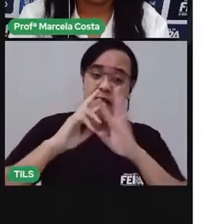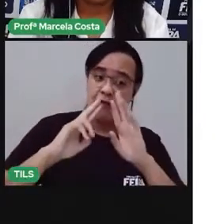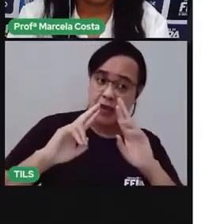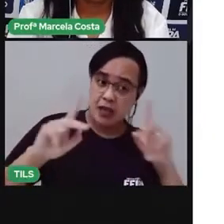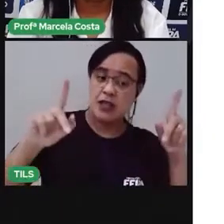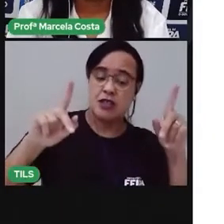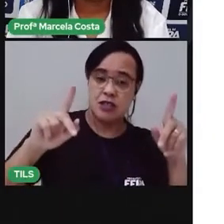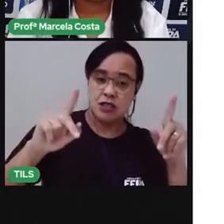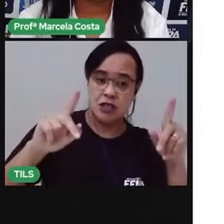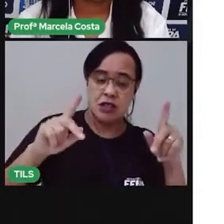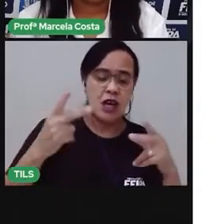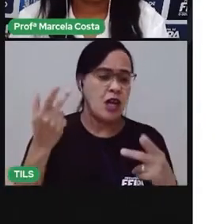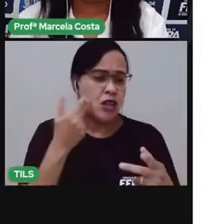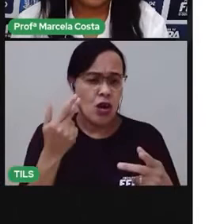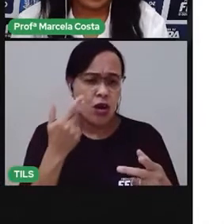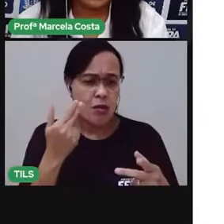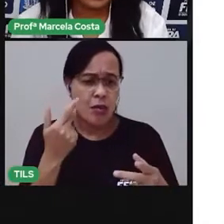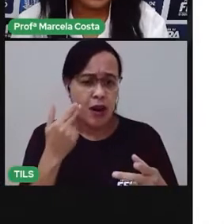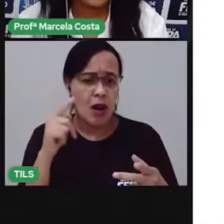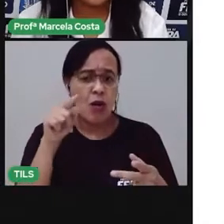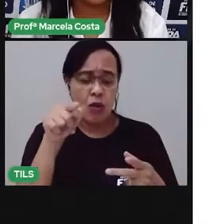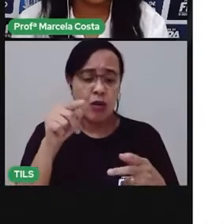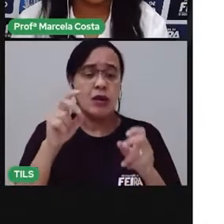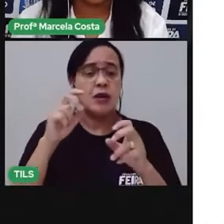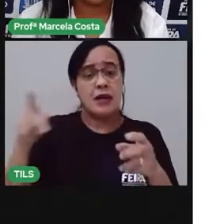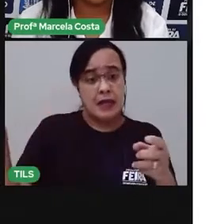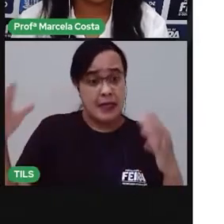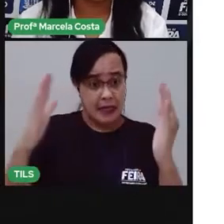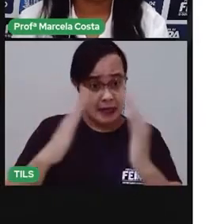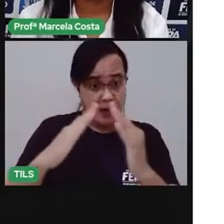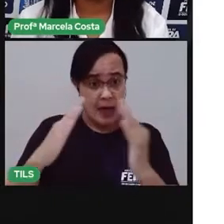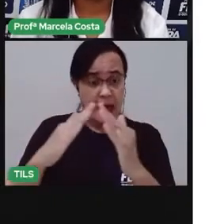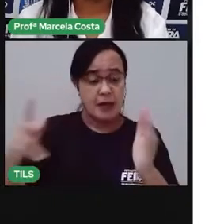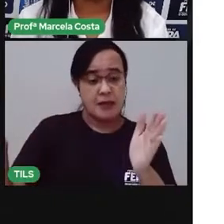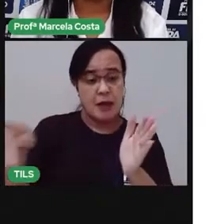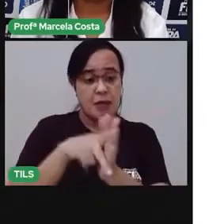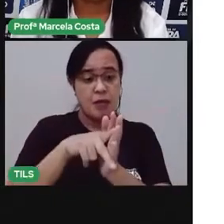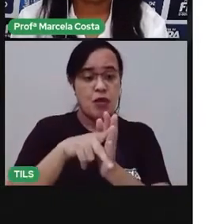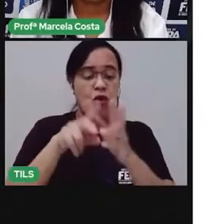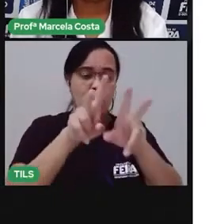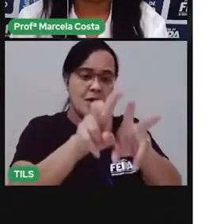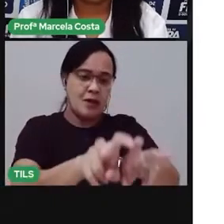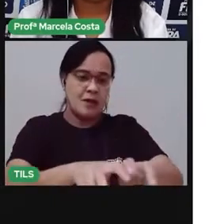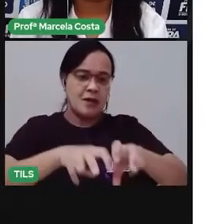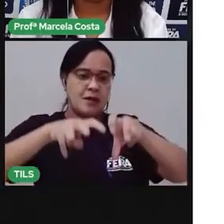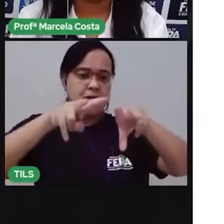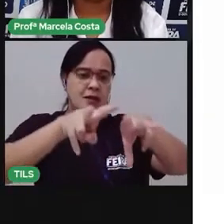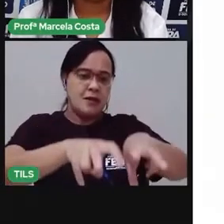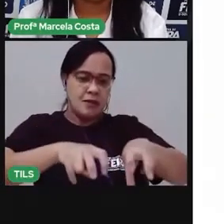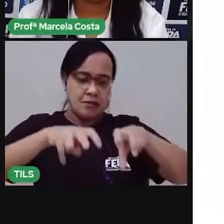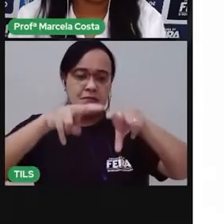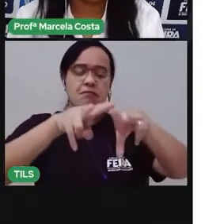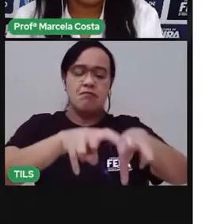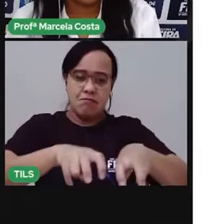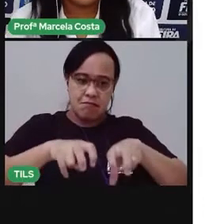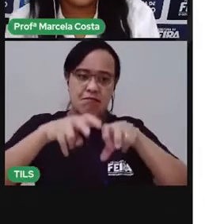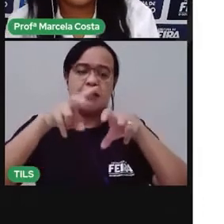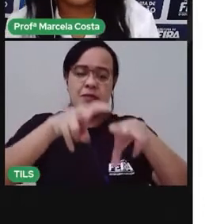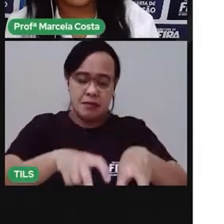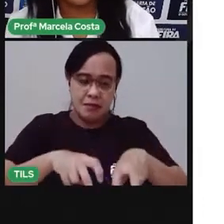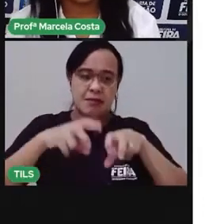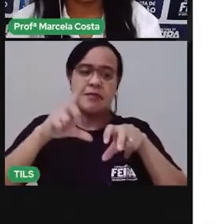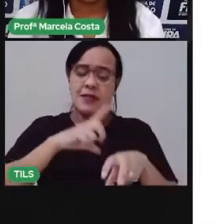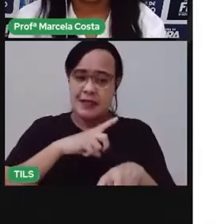comum se ver mais desses tipos em casas rurais. Observe que, diferente